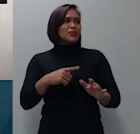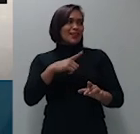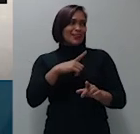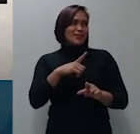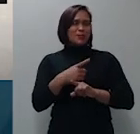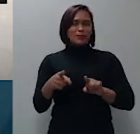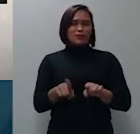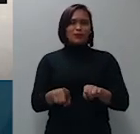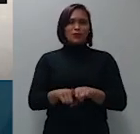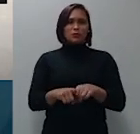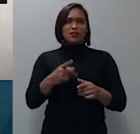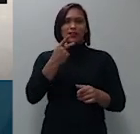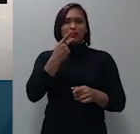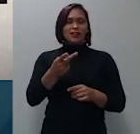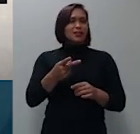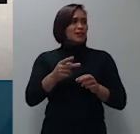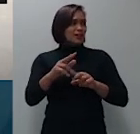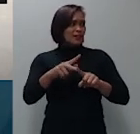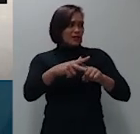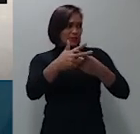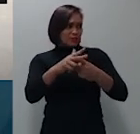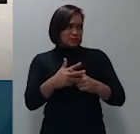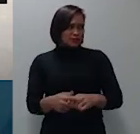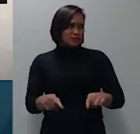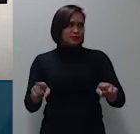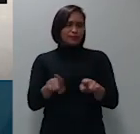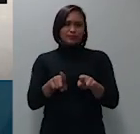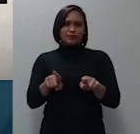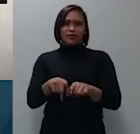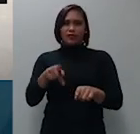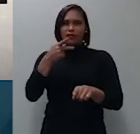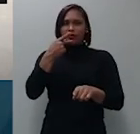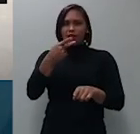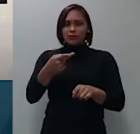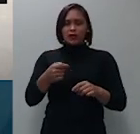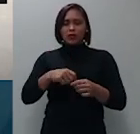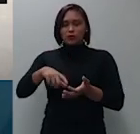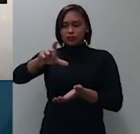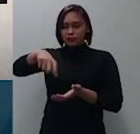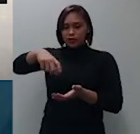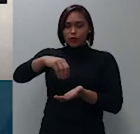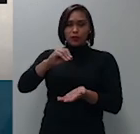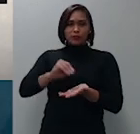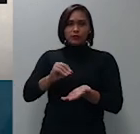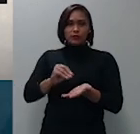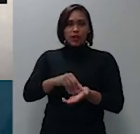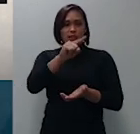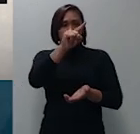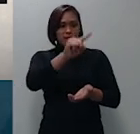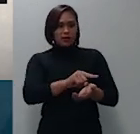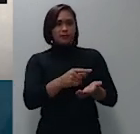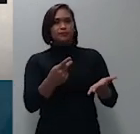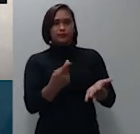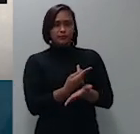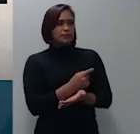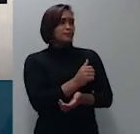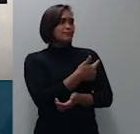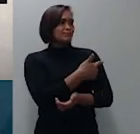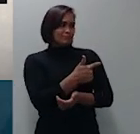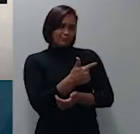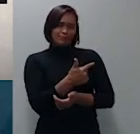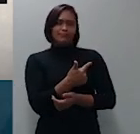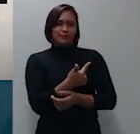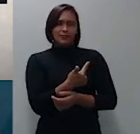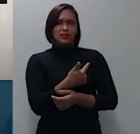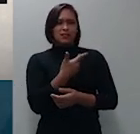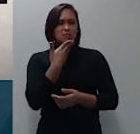instrumento que prevê a forma de pagamento dos credores isso segundo diz o memorial estaria no recurso